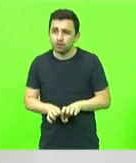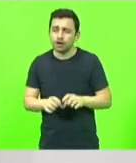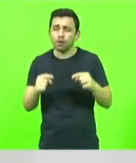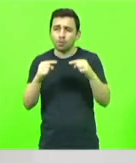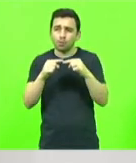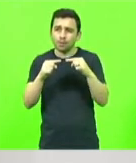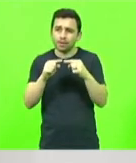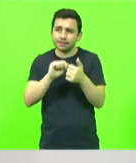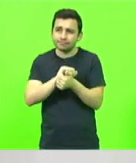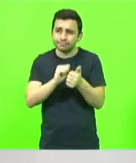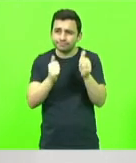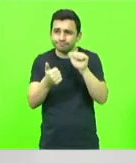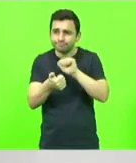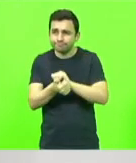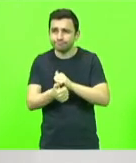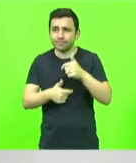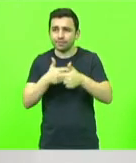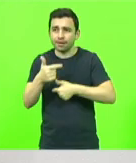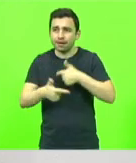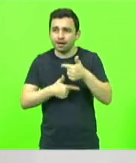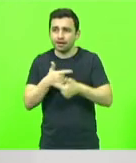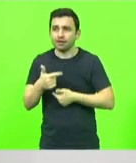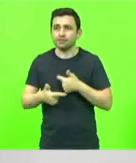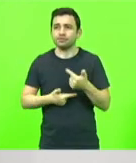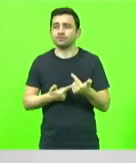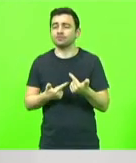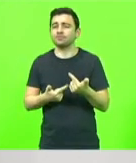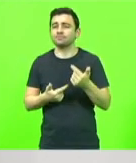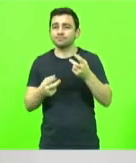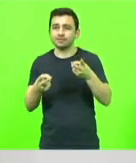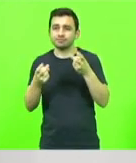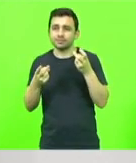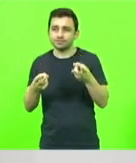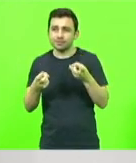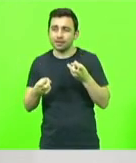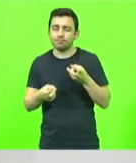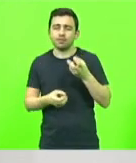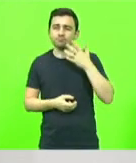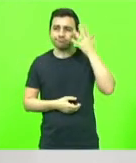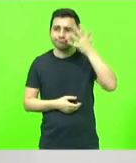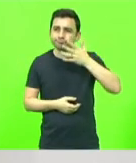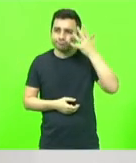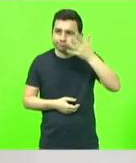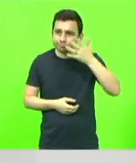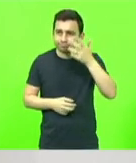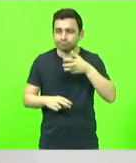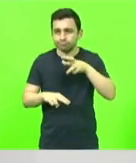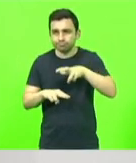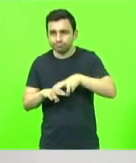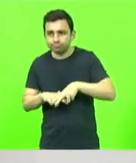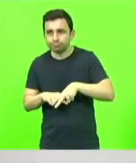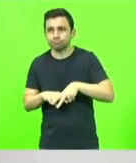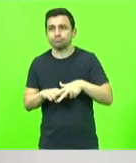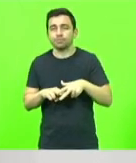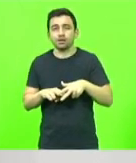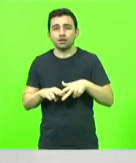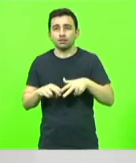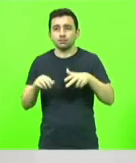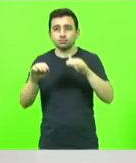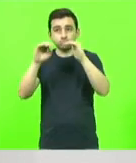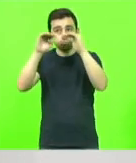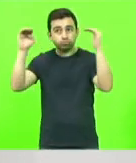trabalho, e percebendo o quanto é importante esse microfone, a cadeira, o teto sem